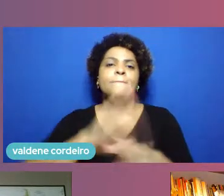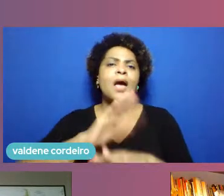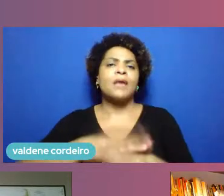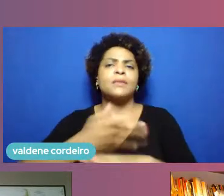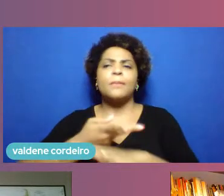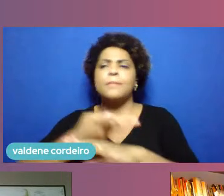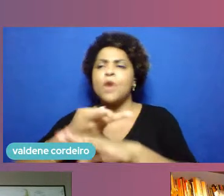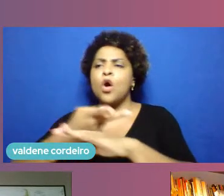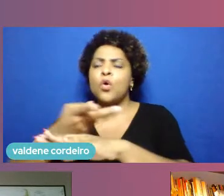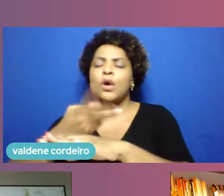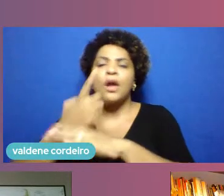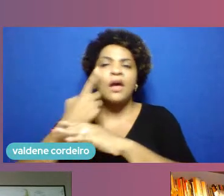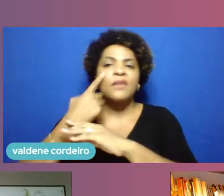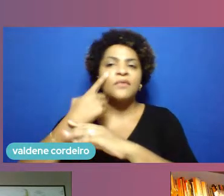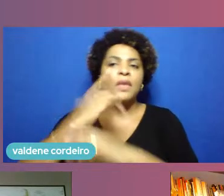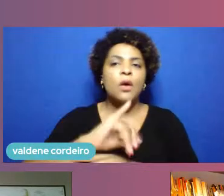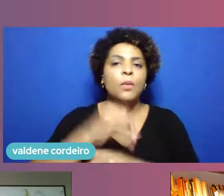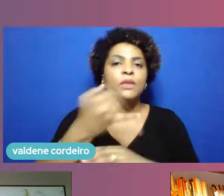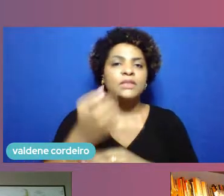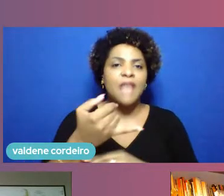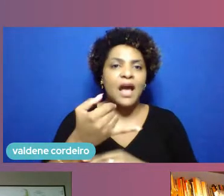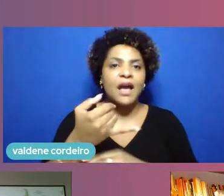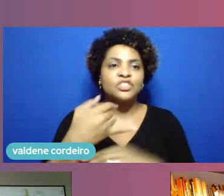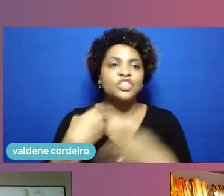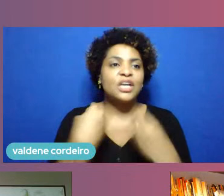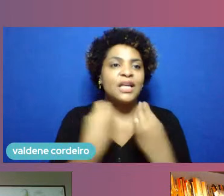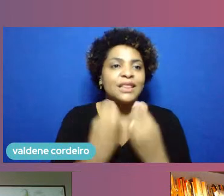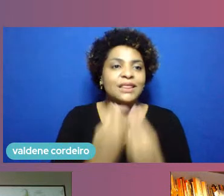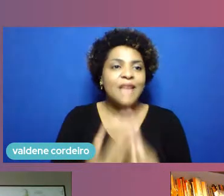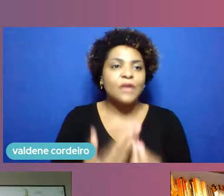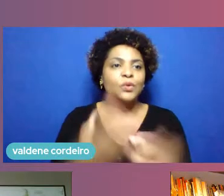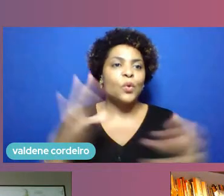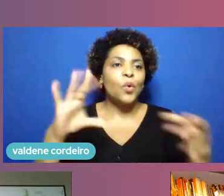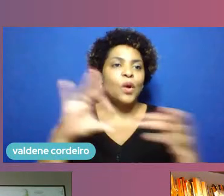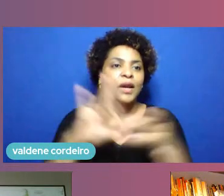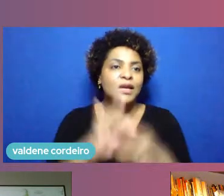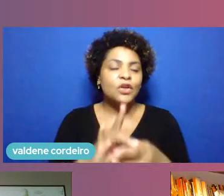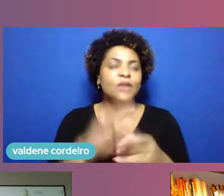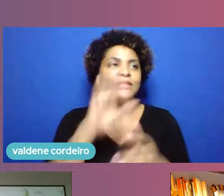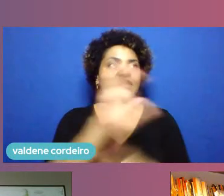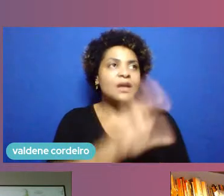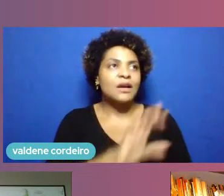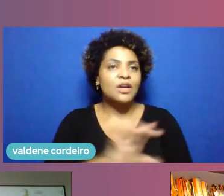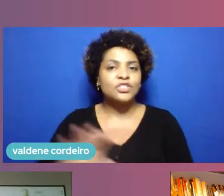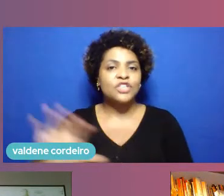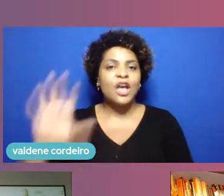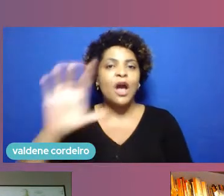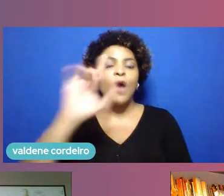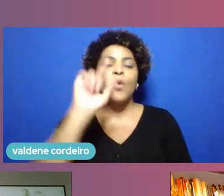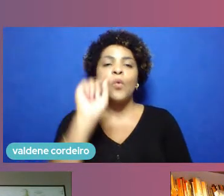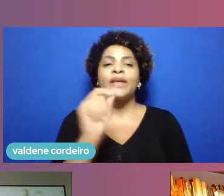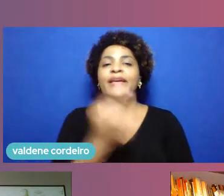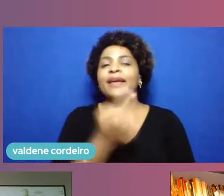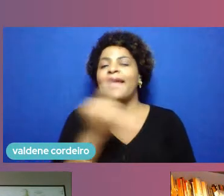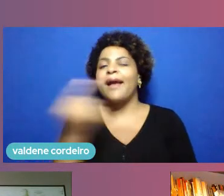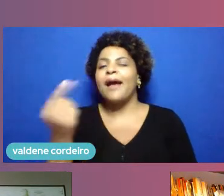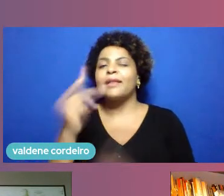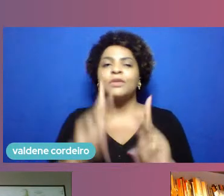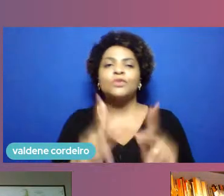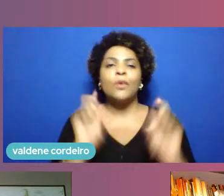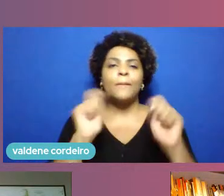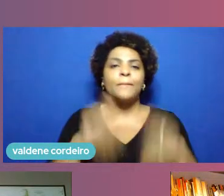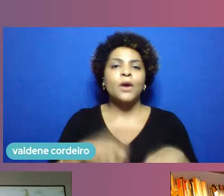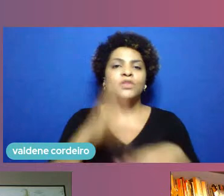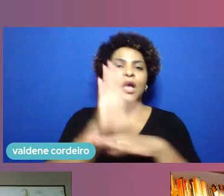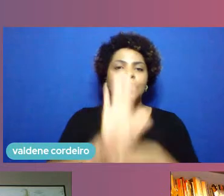oportunidades proporcionar essas conexões entre as regiões o que cada um poderá estar ajudando o outro e trocando